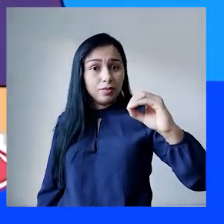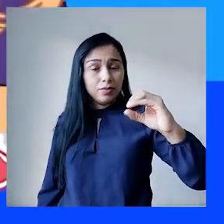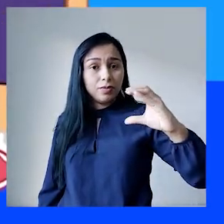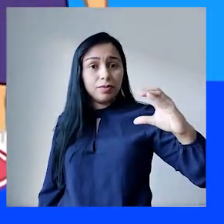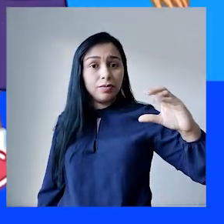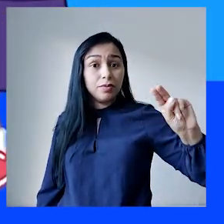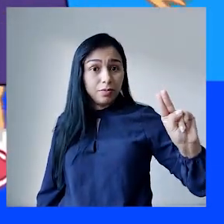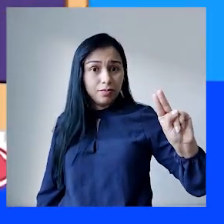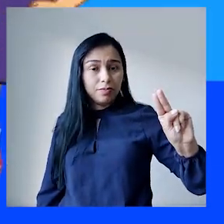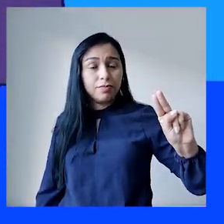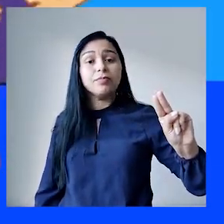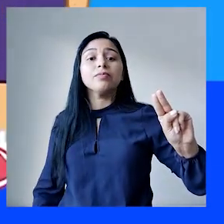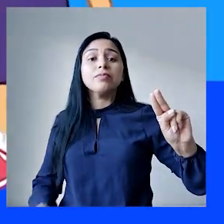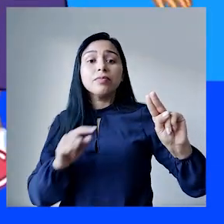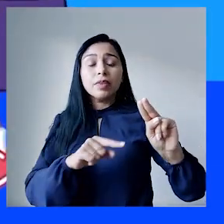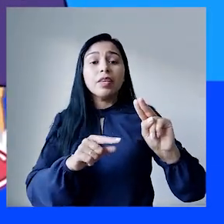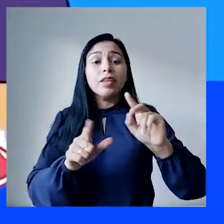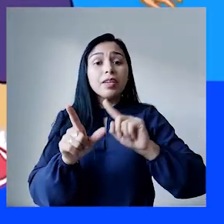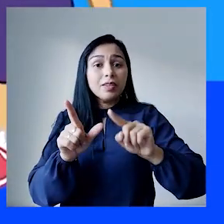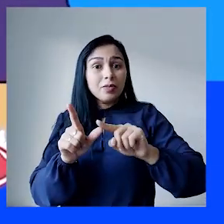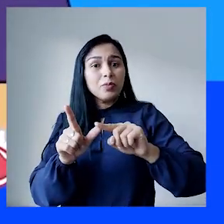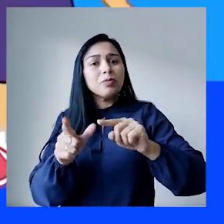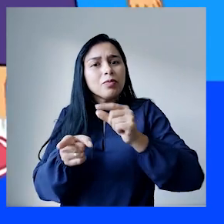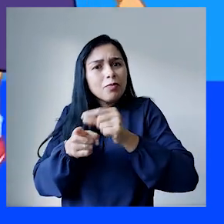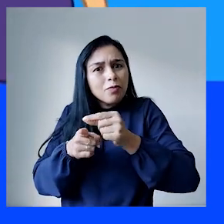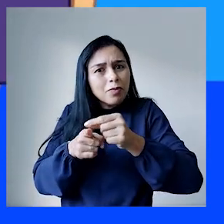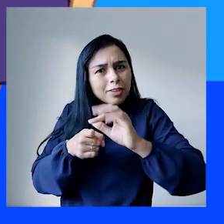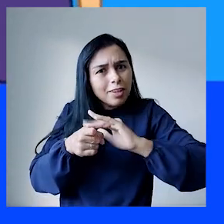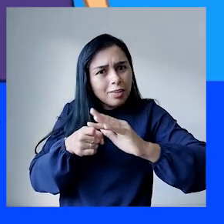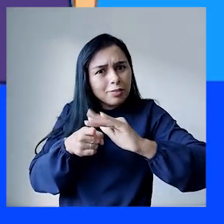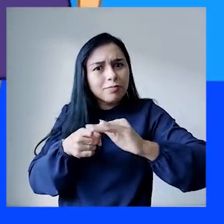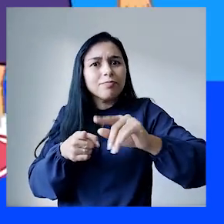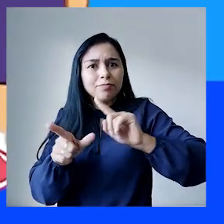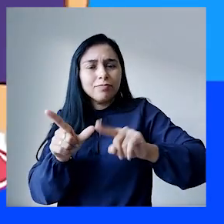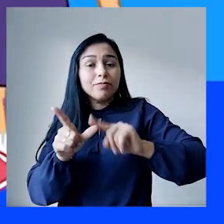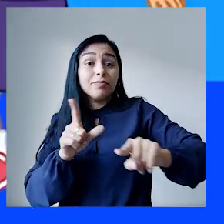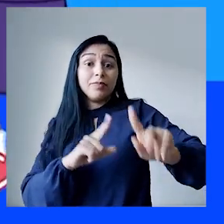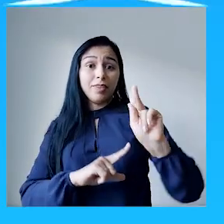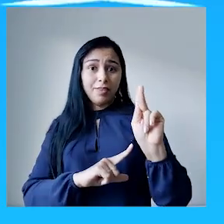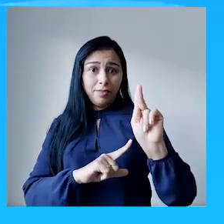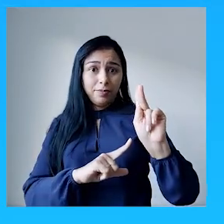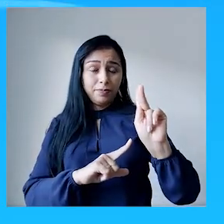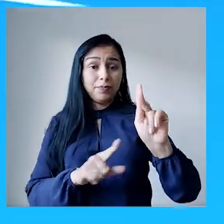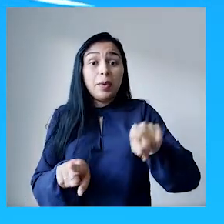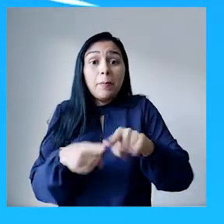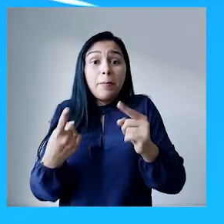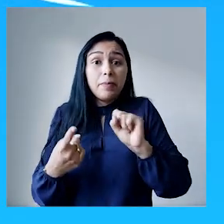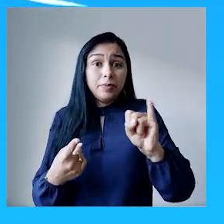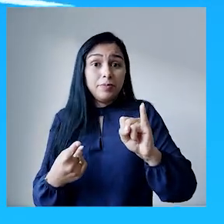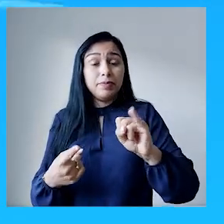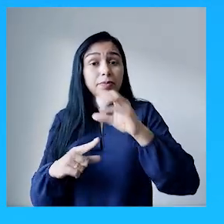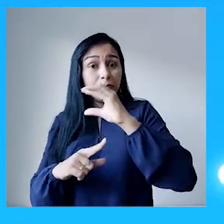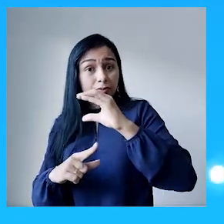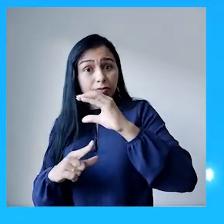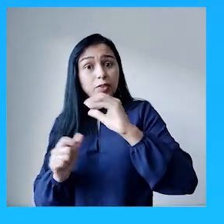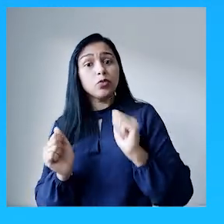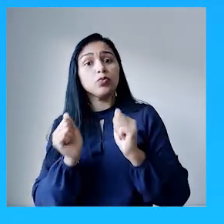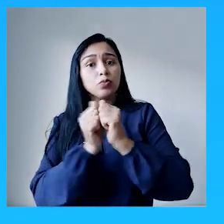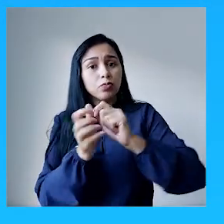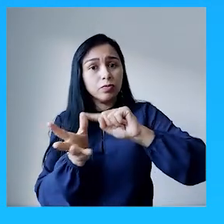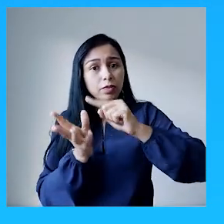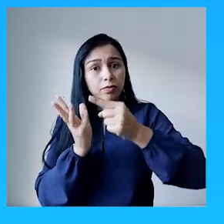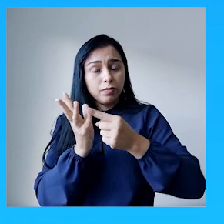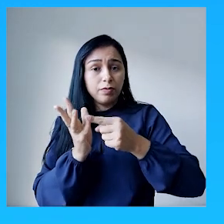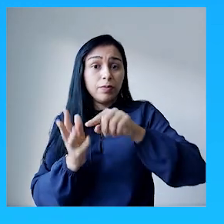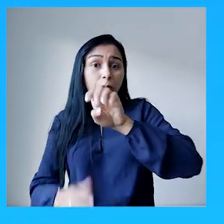cubo. Agora, quando ela se junta com as vogais E e I, ela consegue receber o som